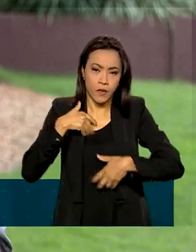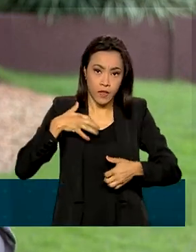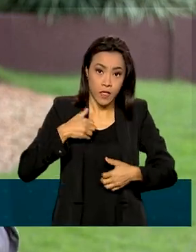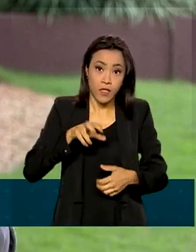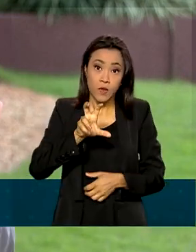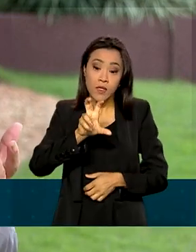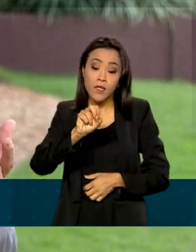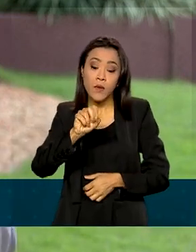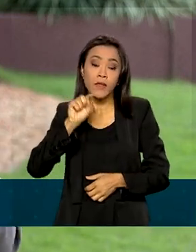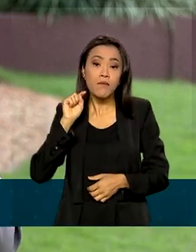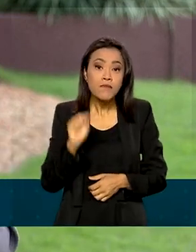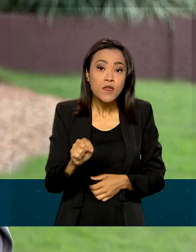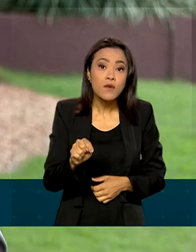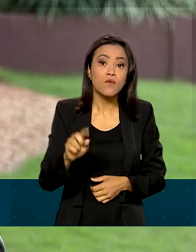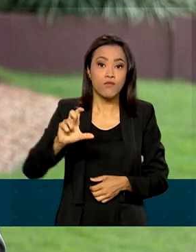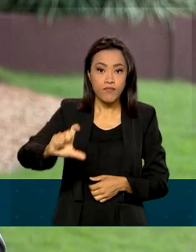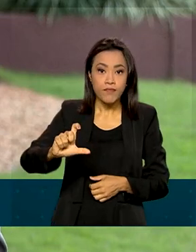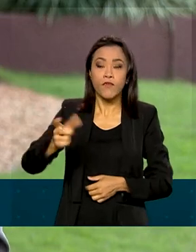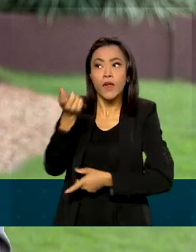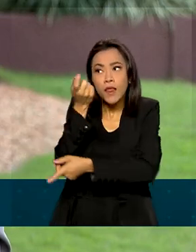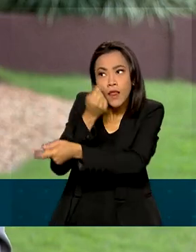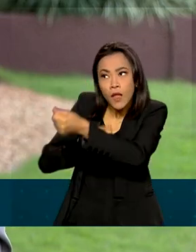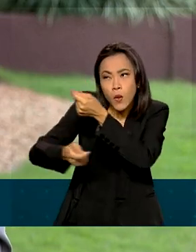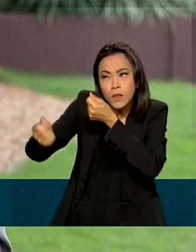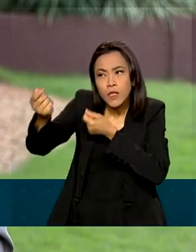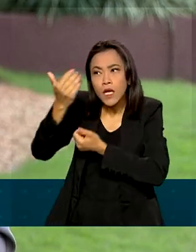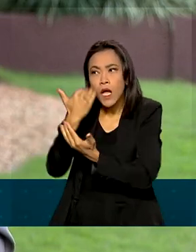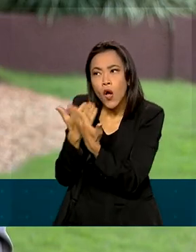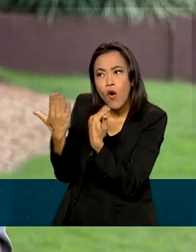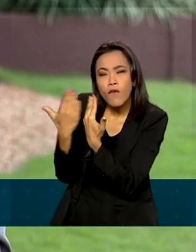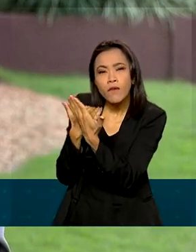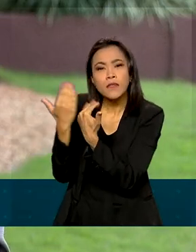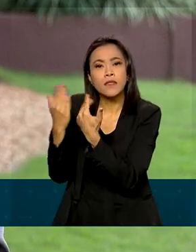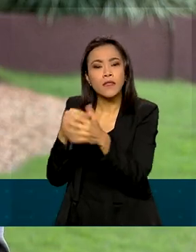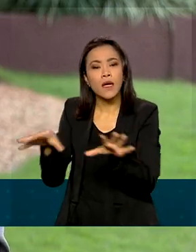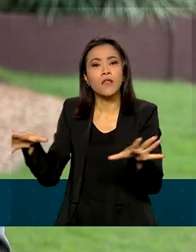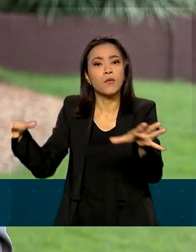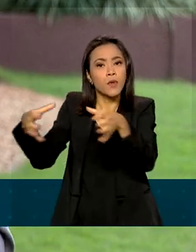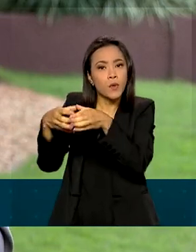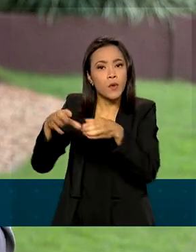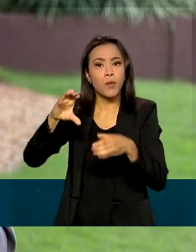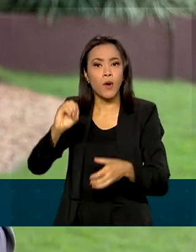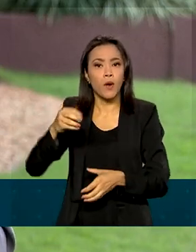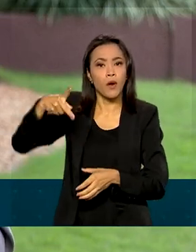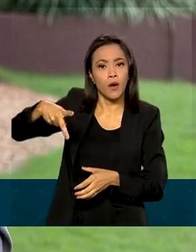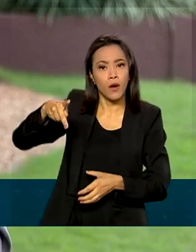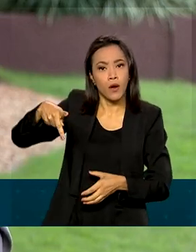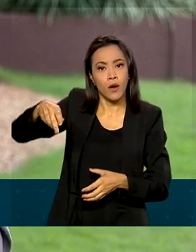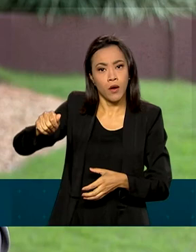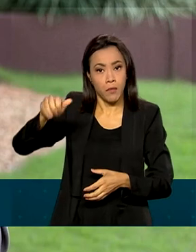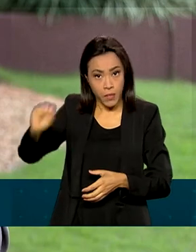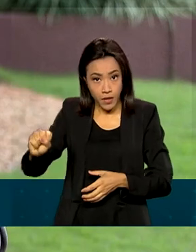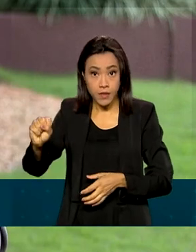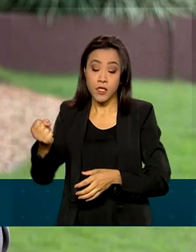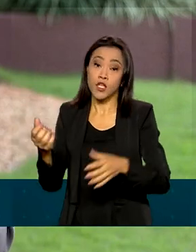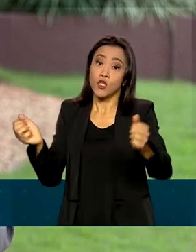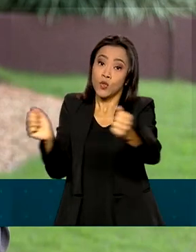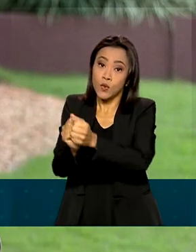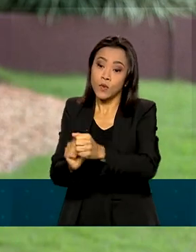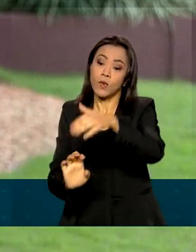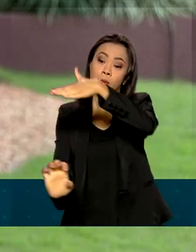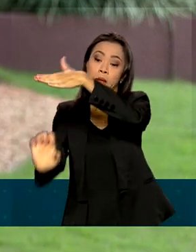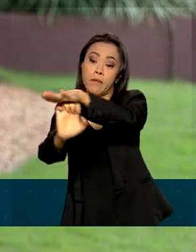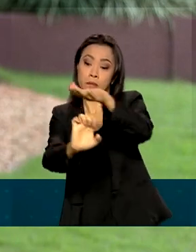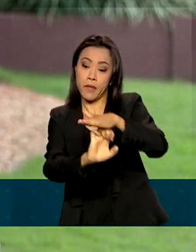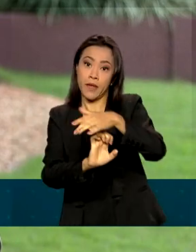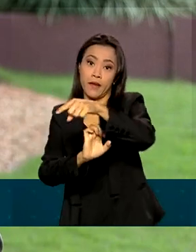unidades de uma remessa negociada pela Organização Pan-Americana de Saúde junto a uma empresa dinamarquesa. O